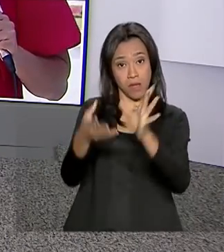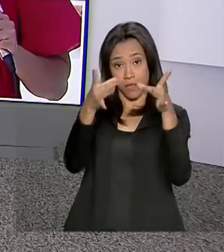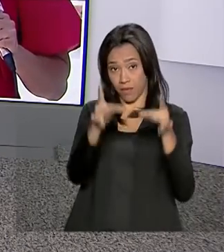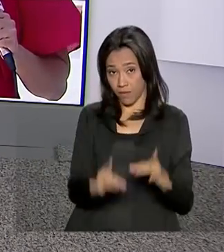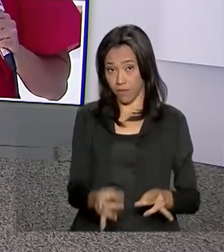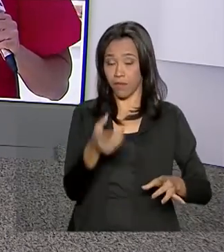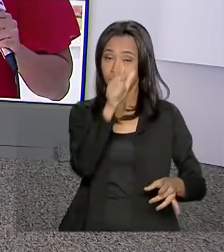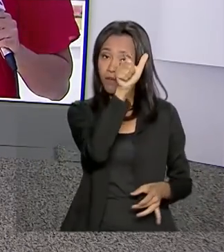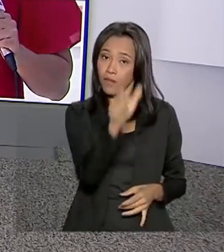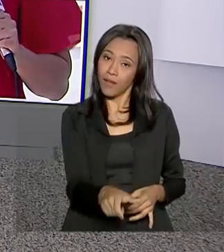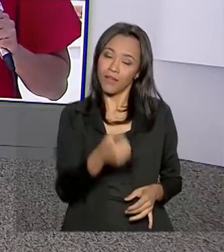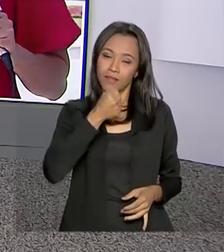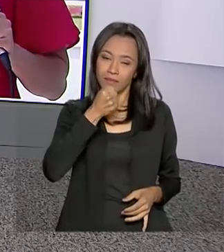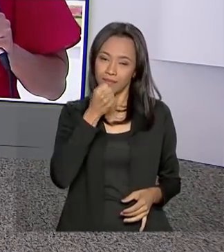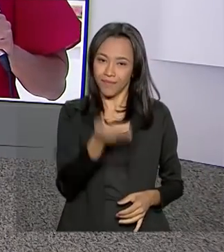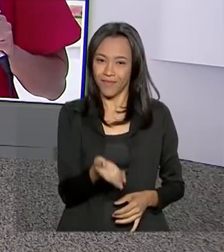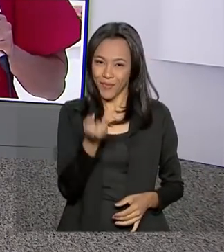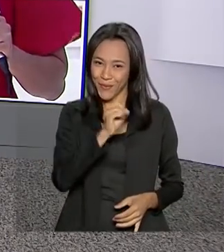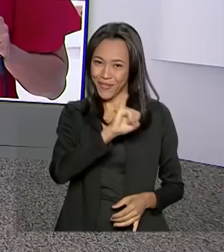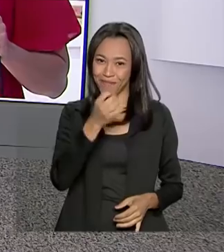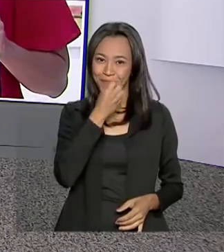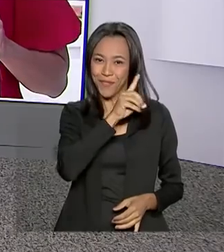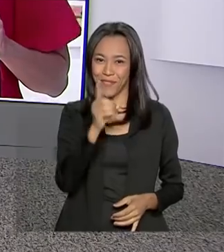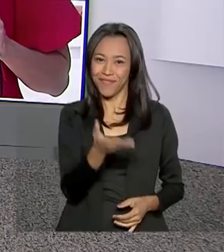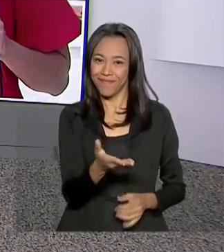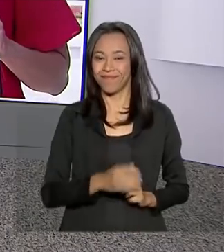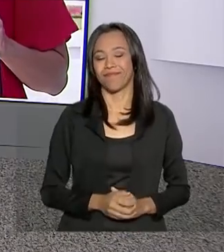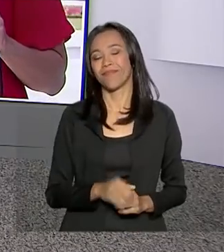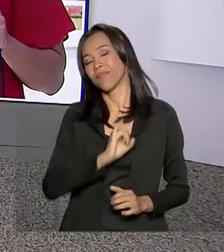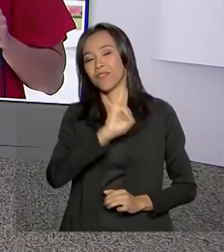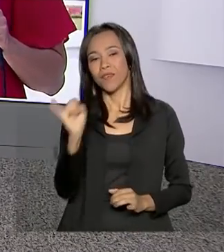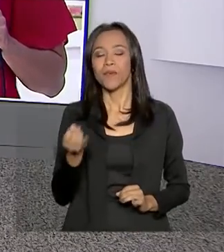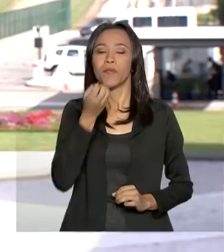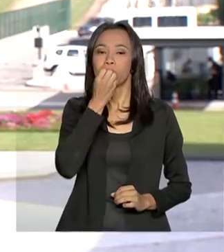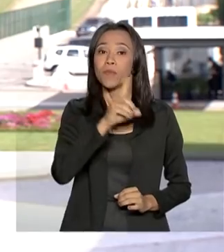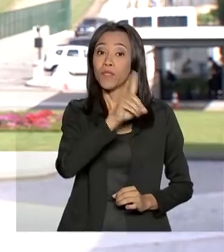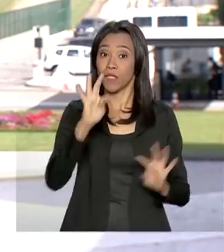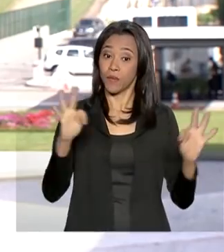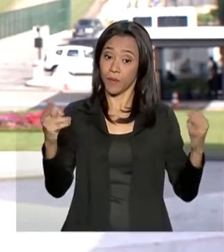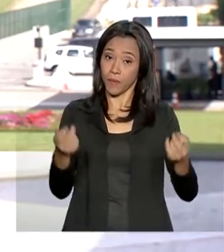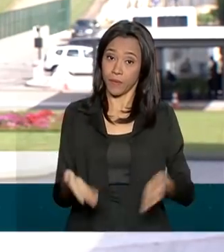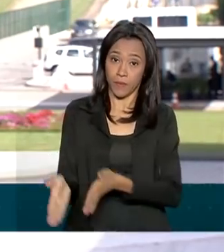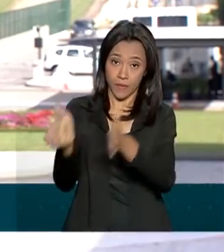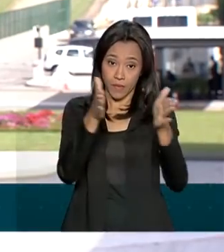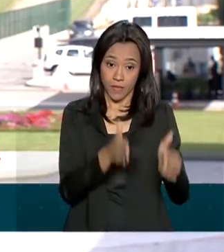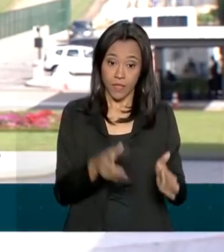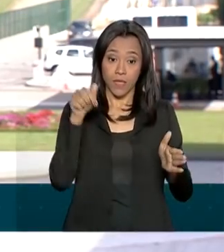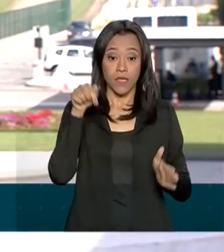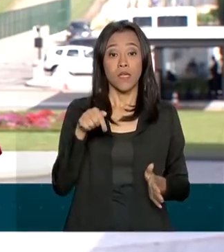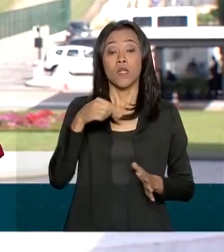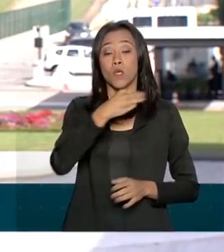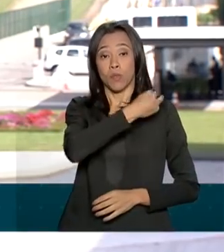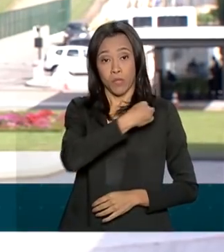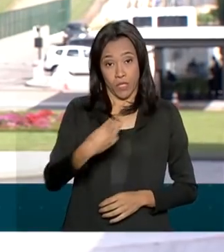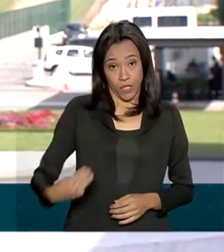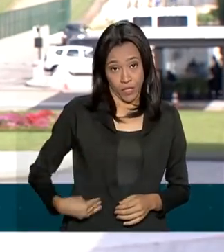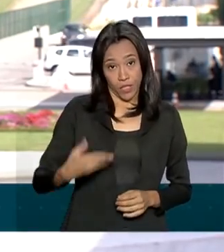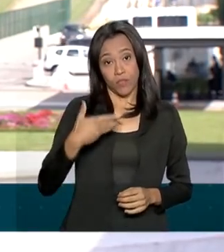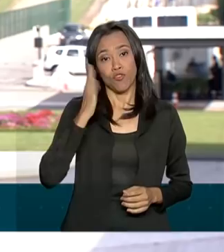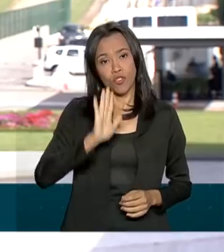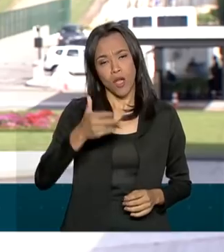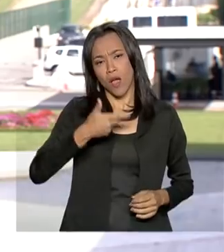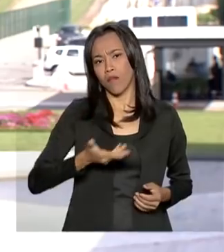gente é a repórter Selma Dias. Oi, Selma. Bom dia pra você. Oi, Carla. Bom dia a você e a todos. Olha, o ministro Abram Ventralbe já tinha sido